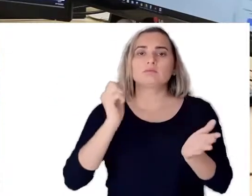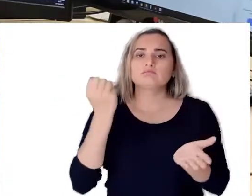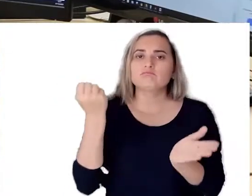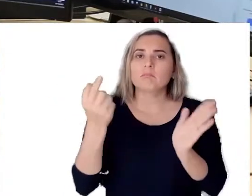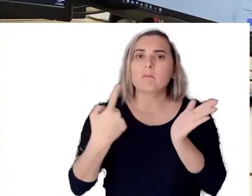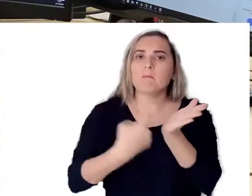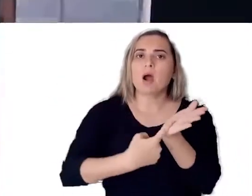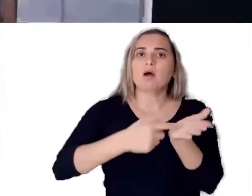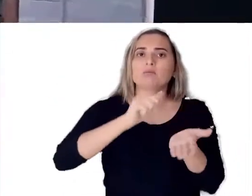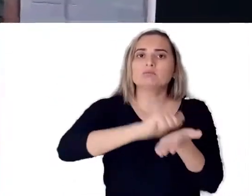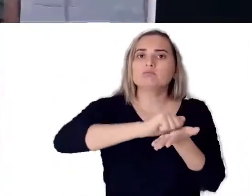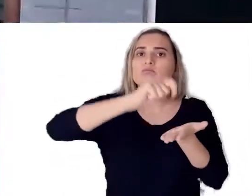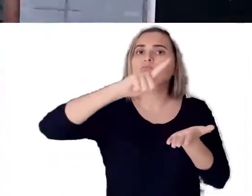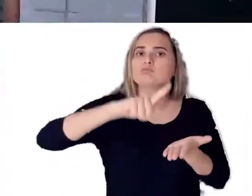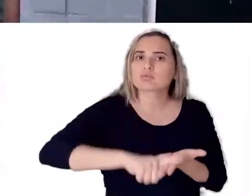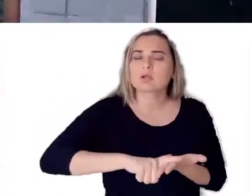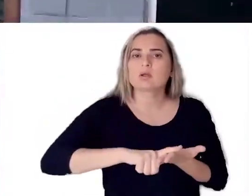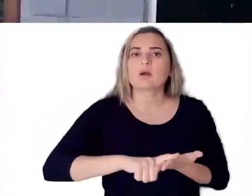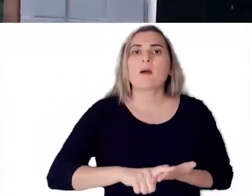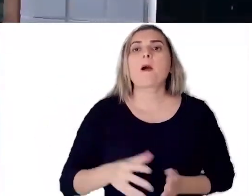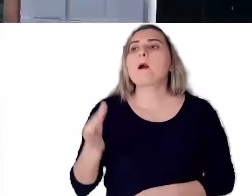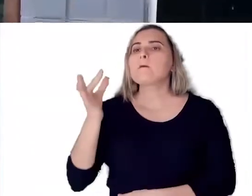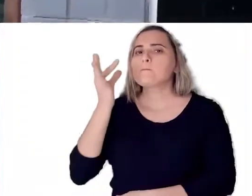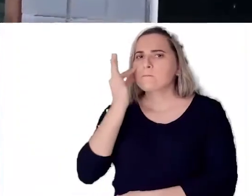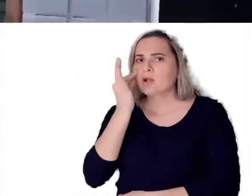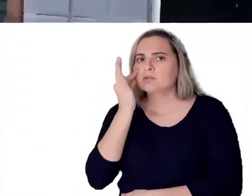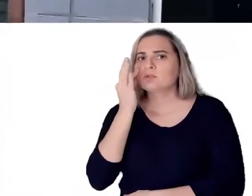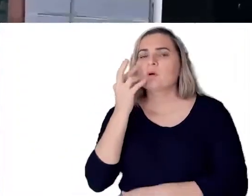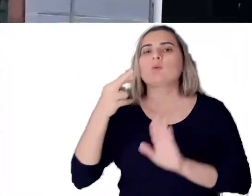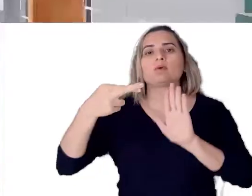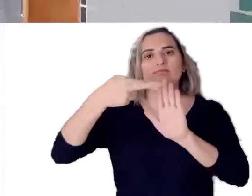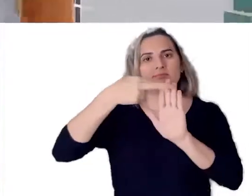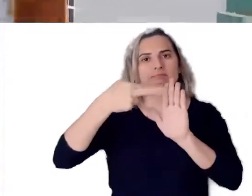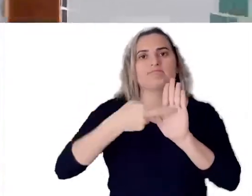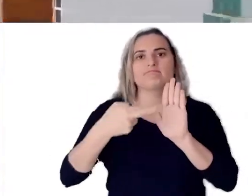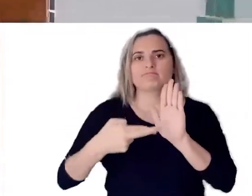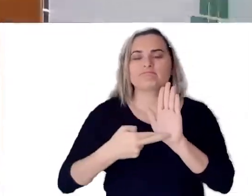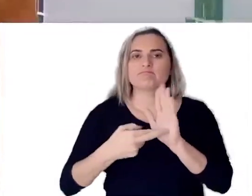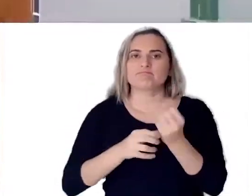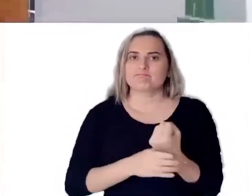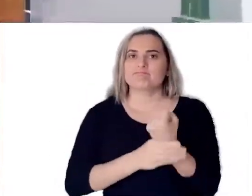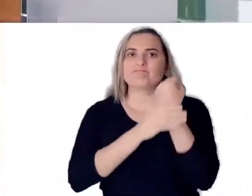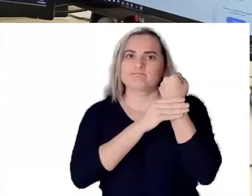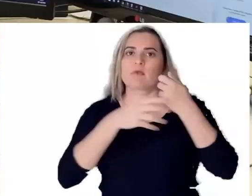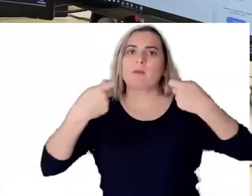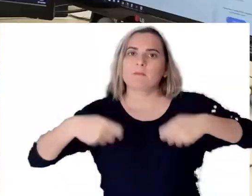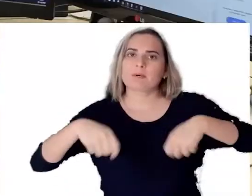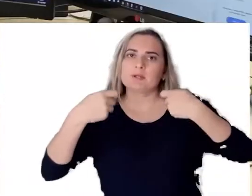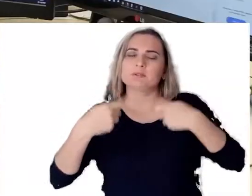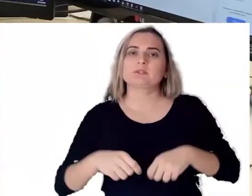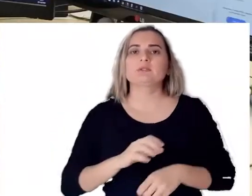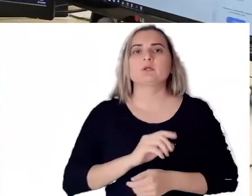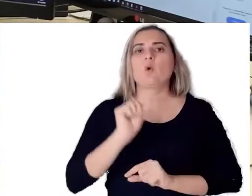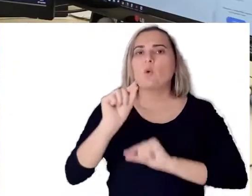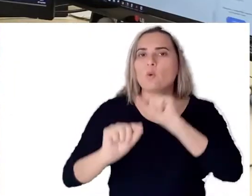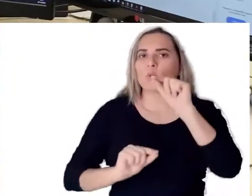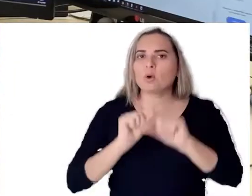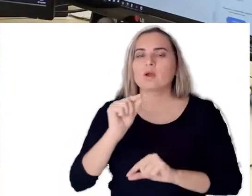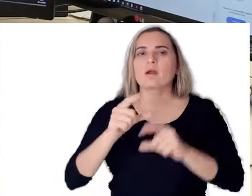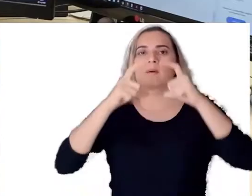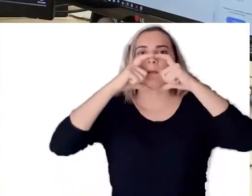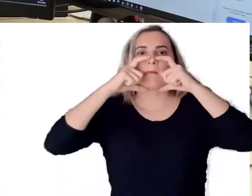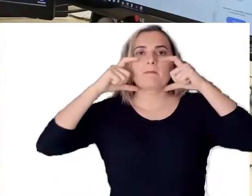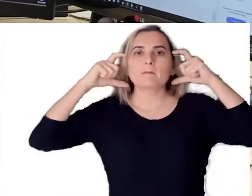agendamento por lá. No atendimento presencial deverão ser observadas as regras de segurança sanitária. O uso de máscara,